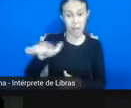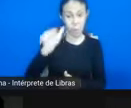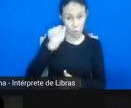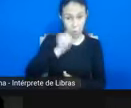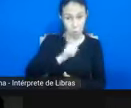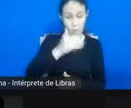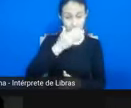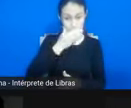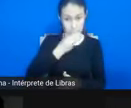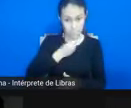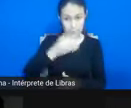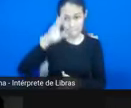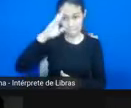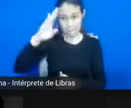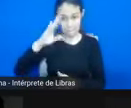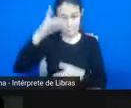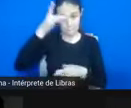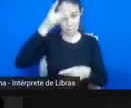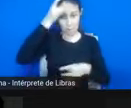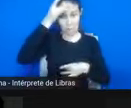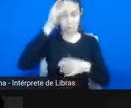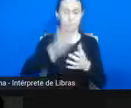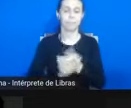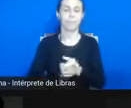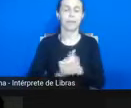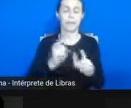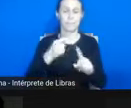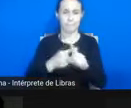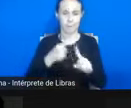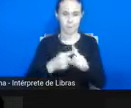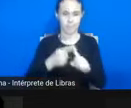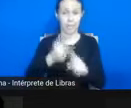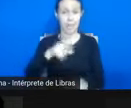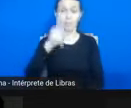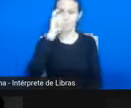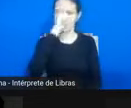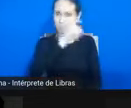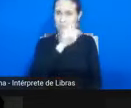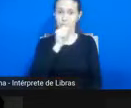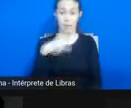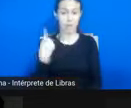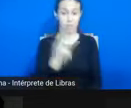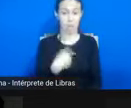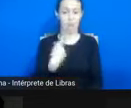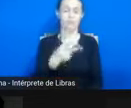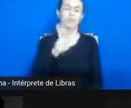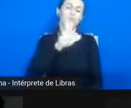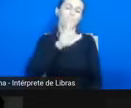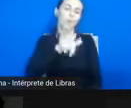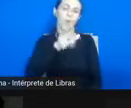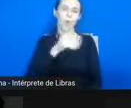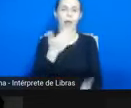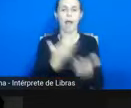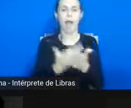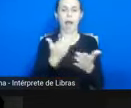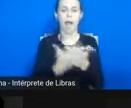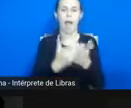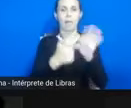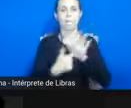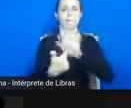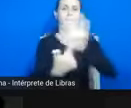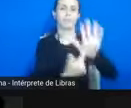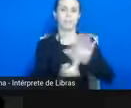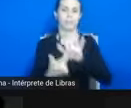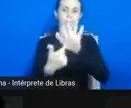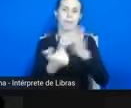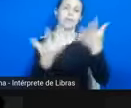principalmente para nós, historiadores. Por quê? Porque a gente gosta, a gente é muito apegado na aula expositiva. A gente quer ir lá